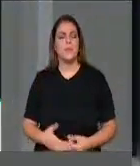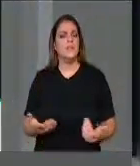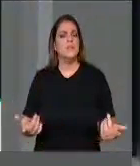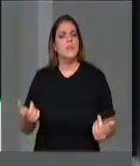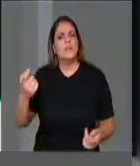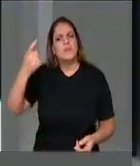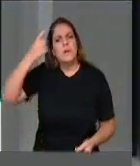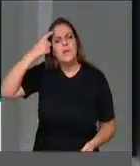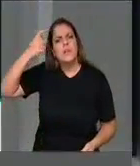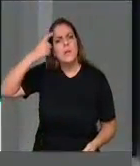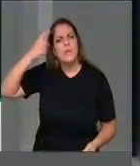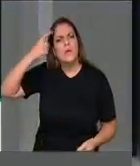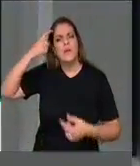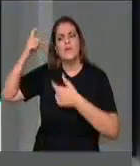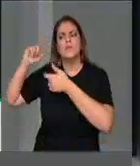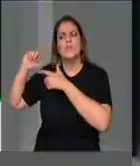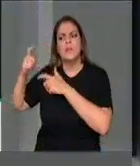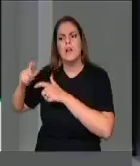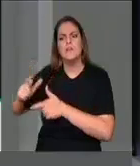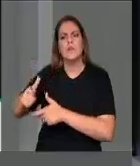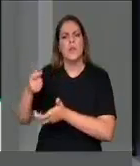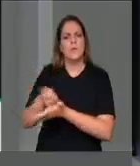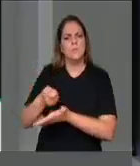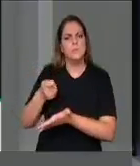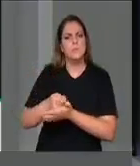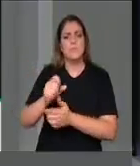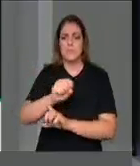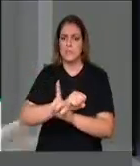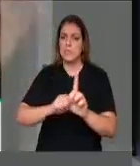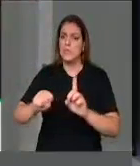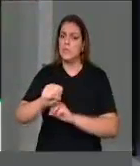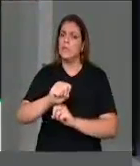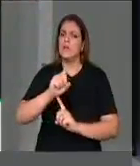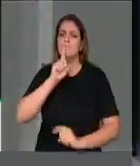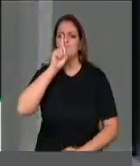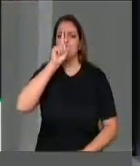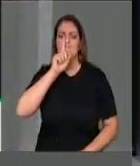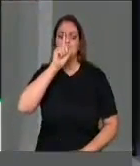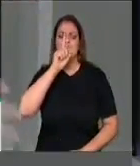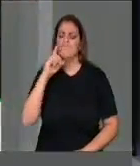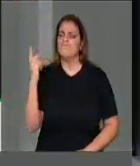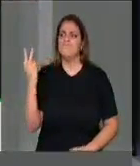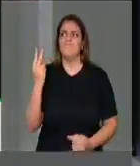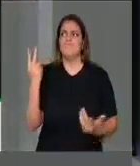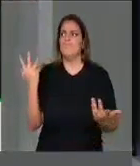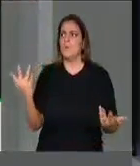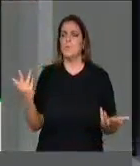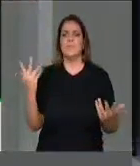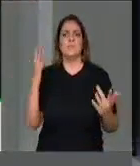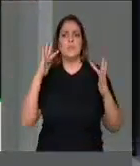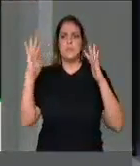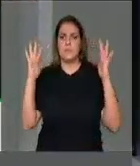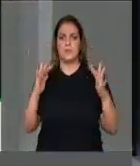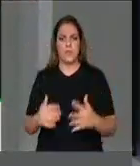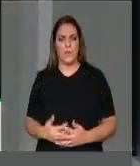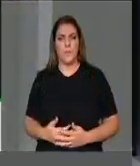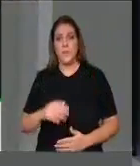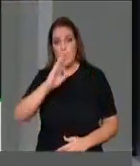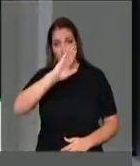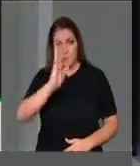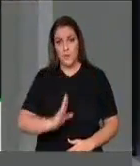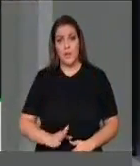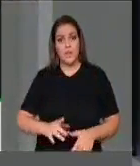fundamentalistas na sociedade é um risco incalculável. Crescem no Brasil a